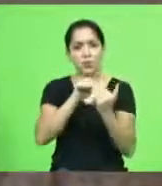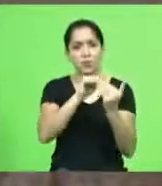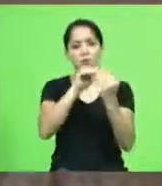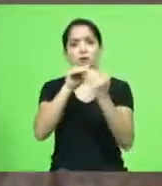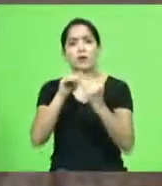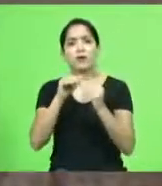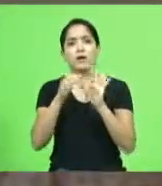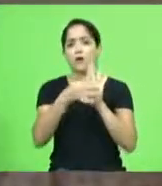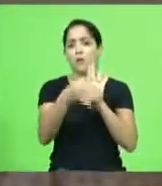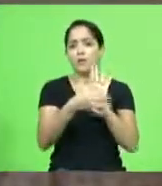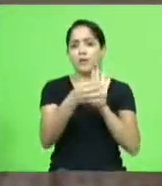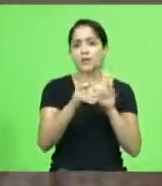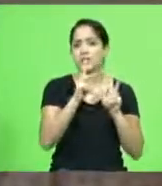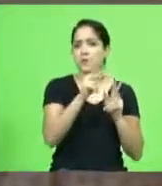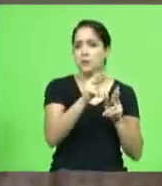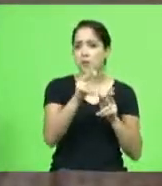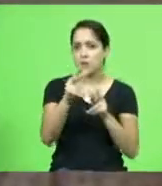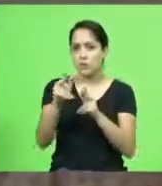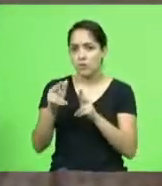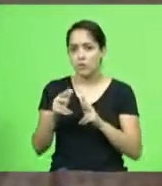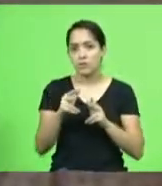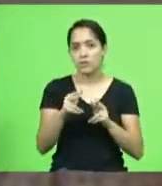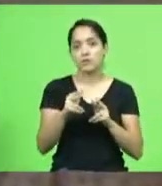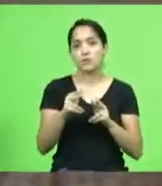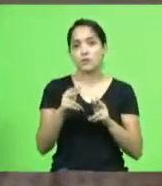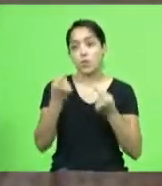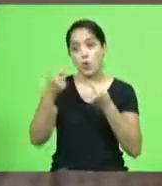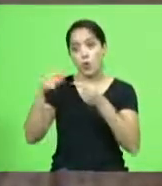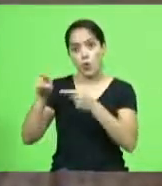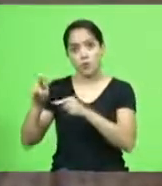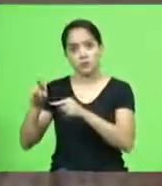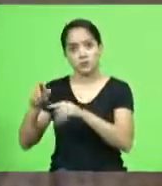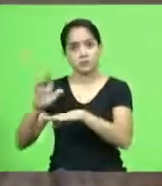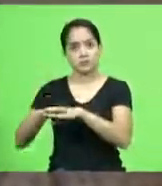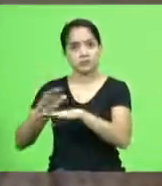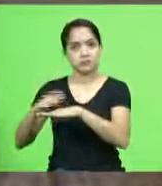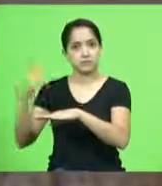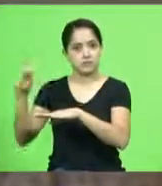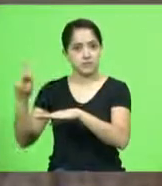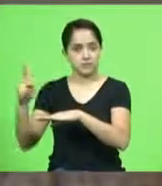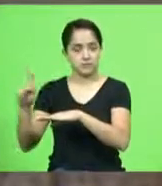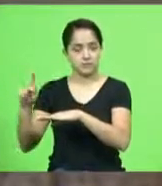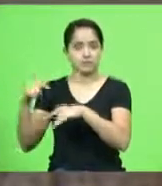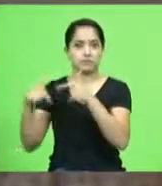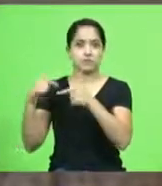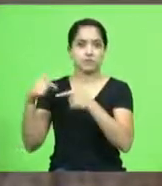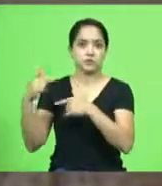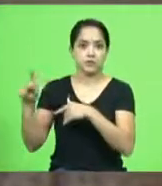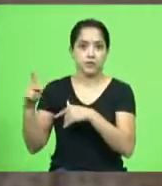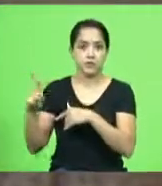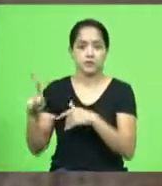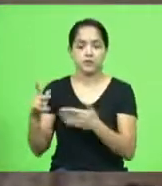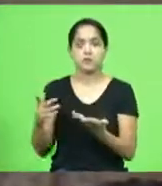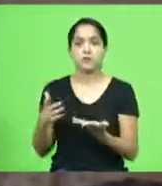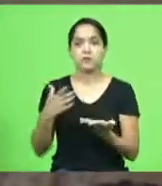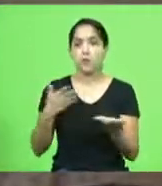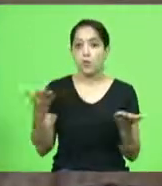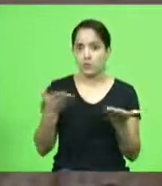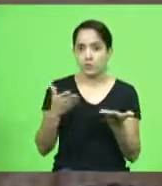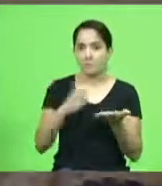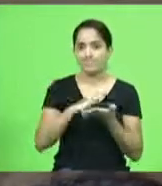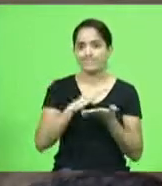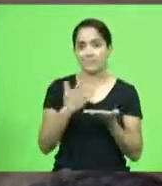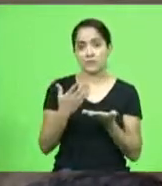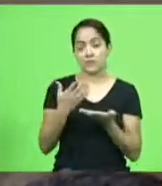sobre as ações do STF então fica aqui o meu repúdio ao